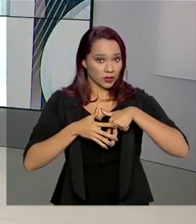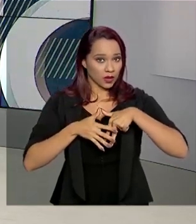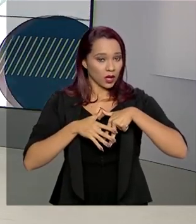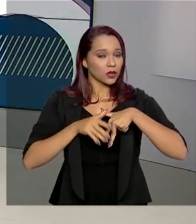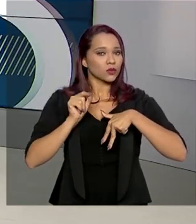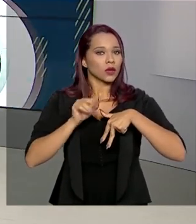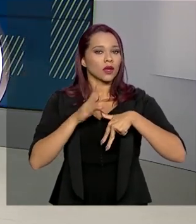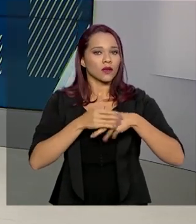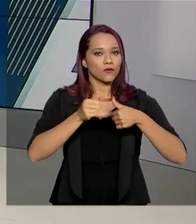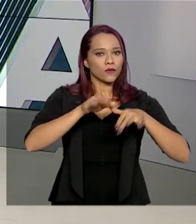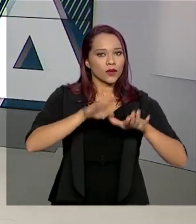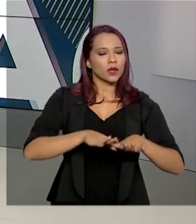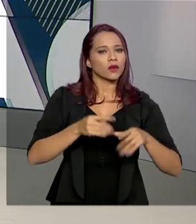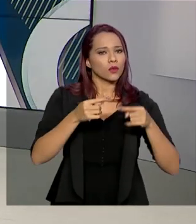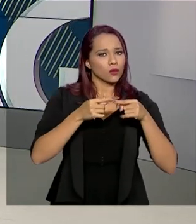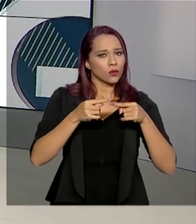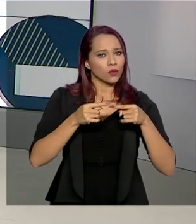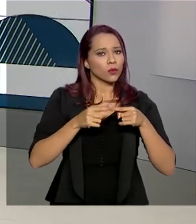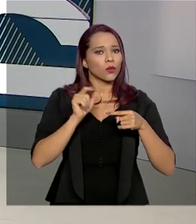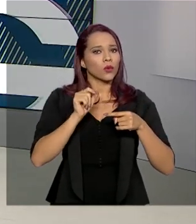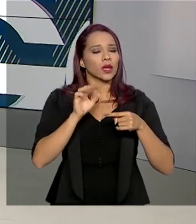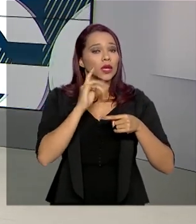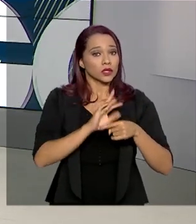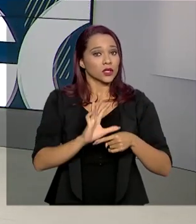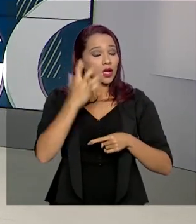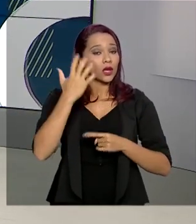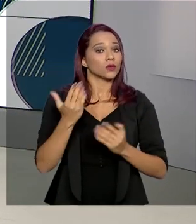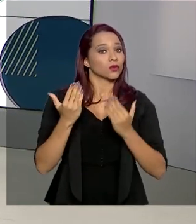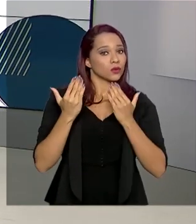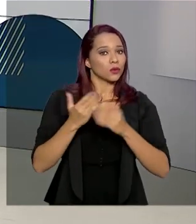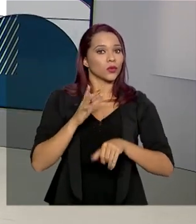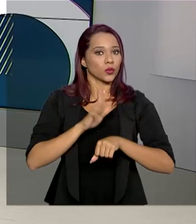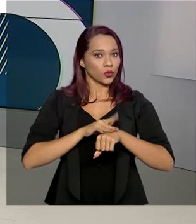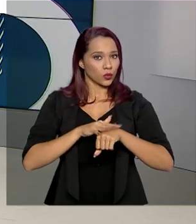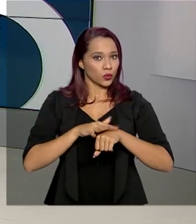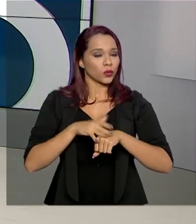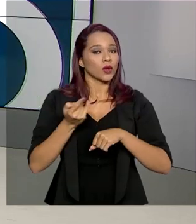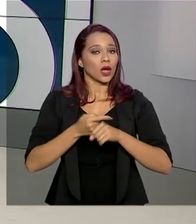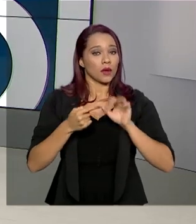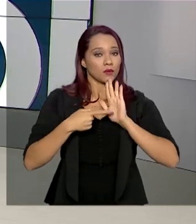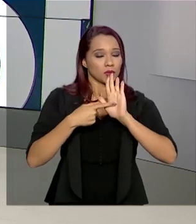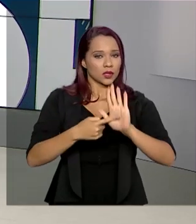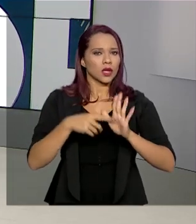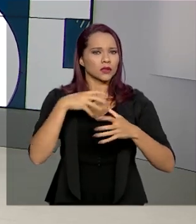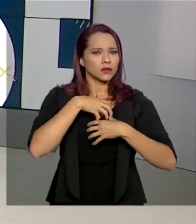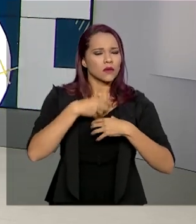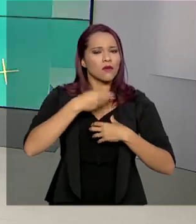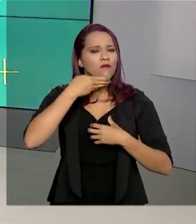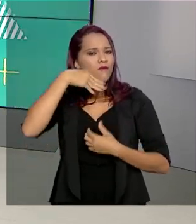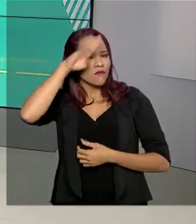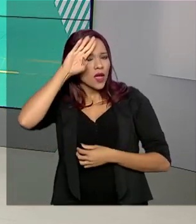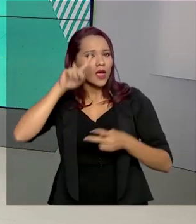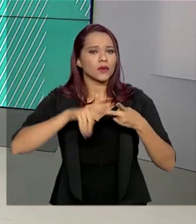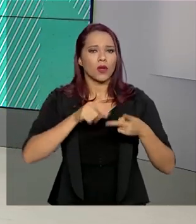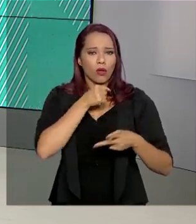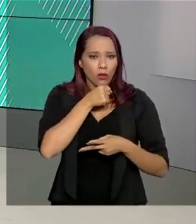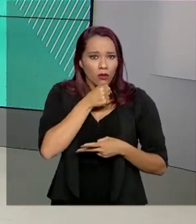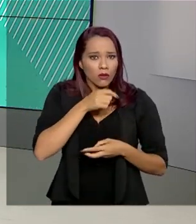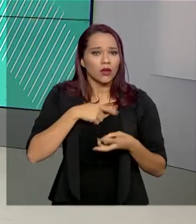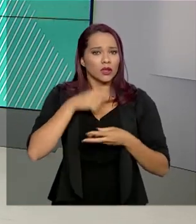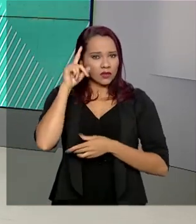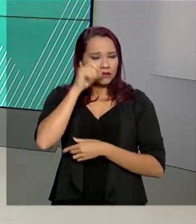Ministério, se enquadram na definição de casos suspeitos da doença por apresentarem sintomas como febre, tosse,